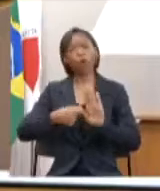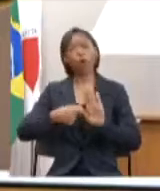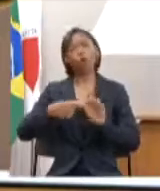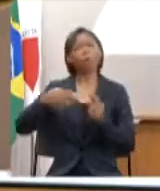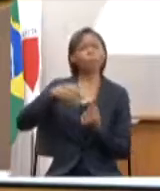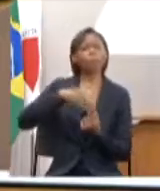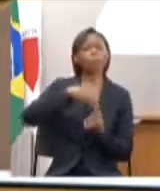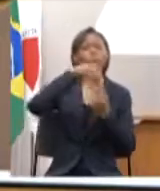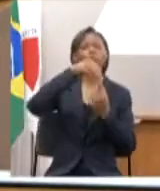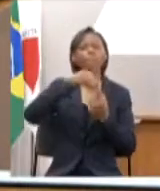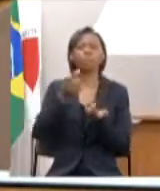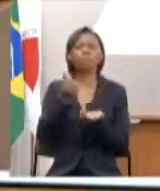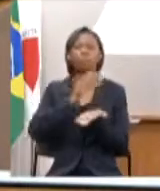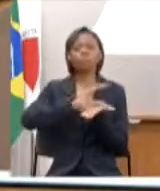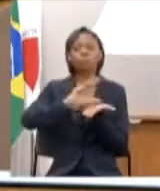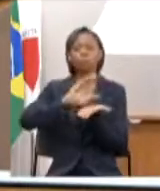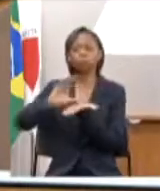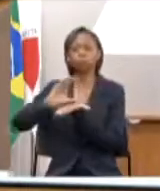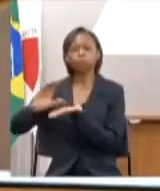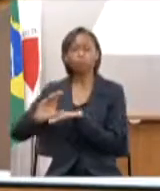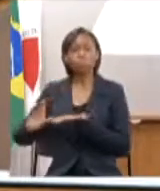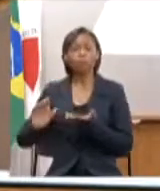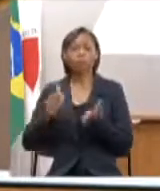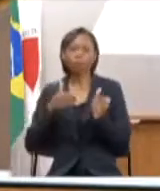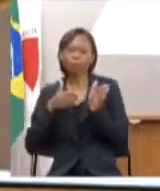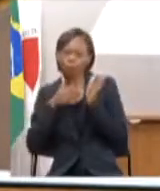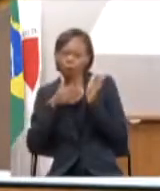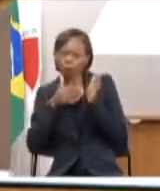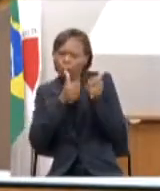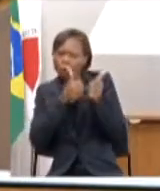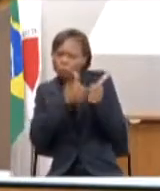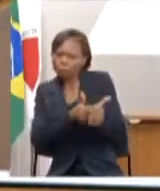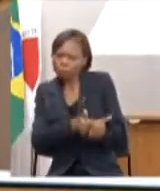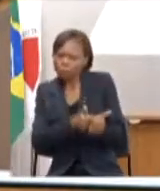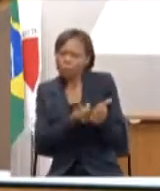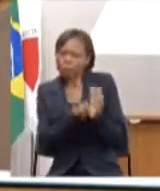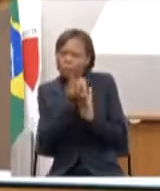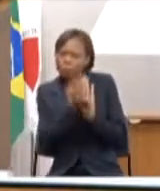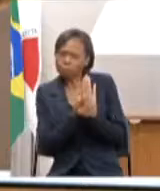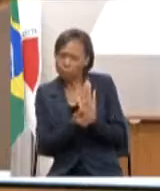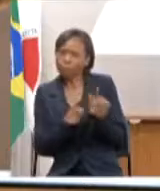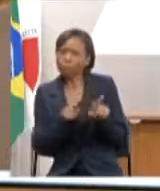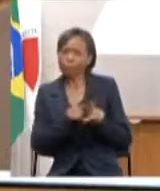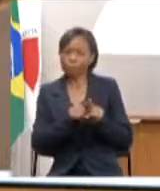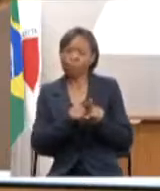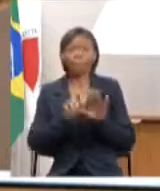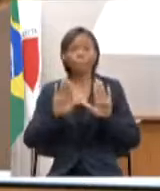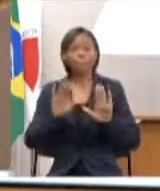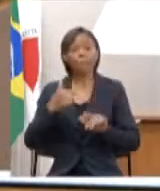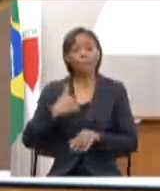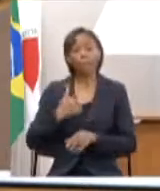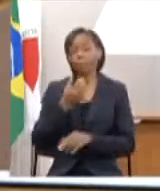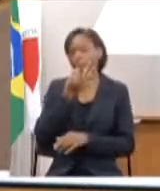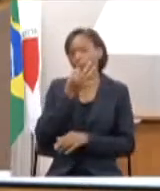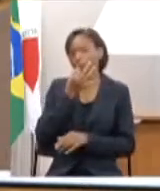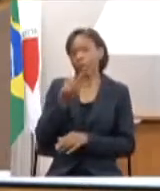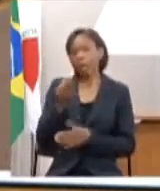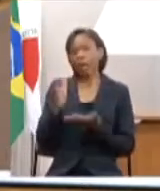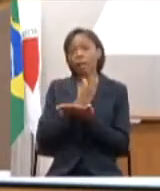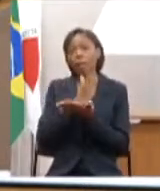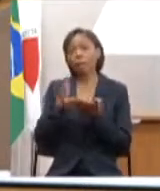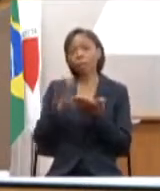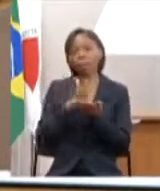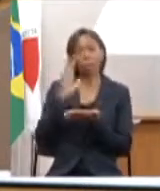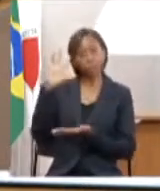dos recursos públicos, em monitorar, em acompanhar o orçamento, eu queria comentar alguns resultados